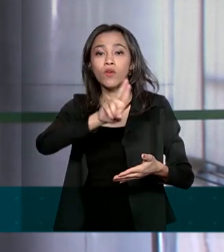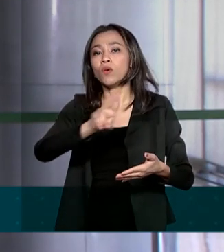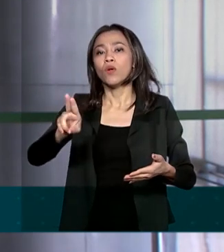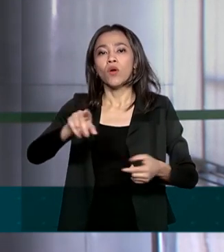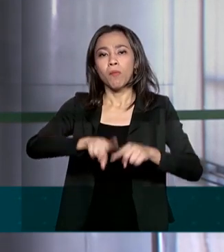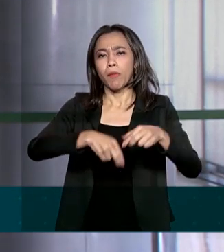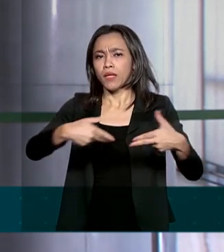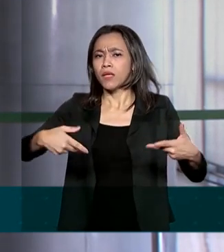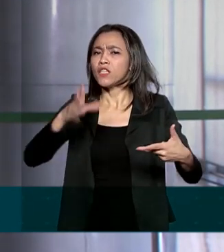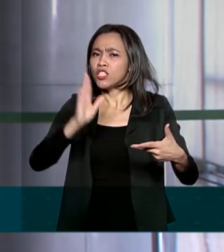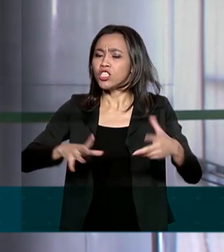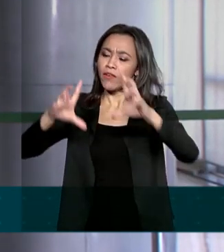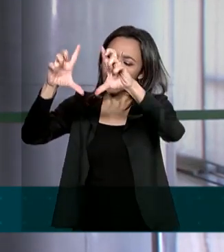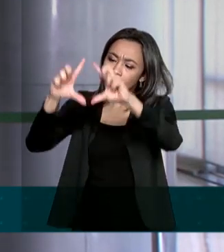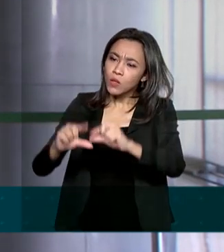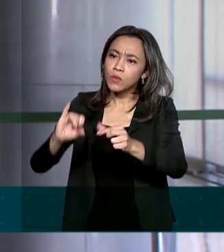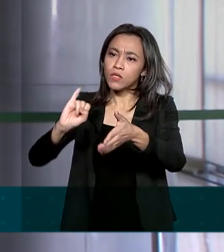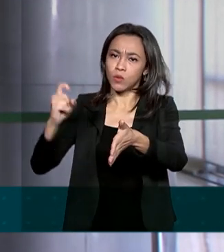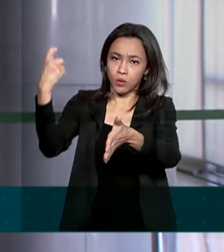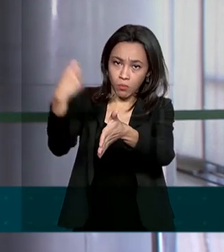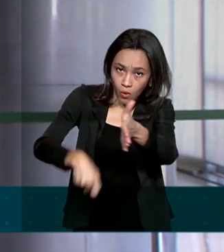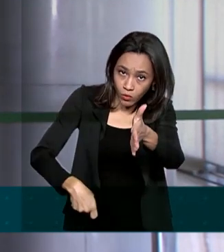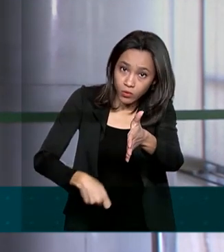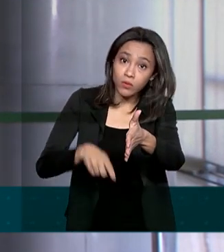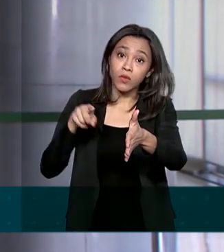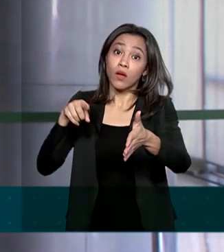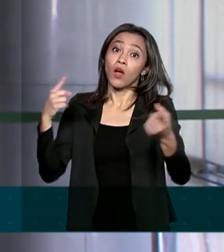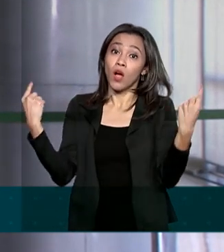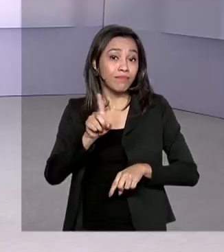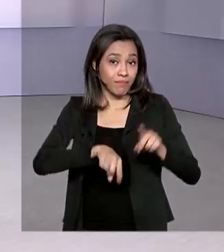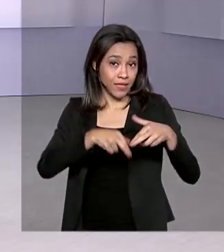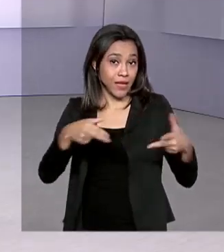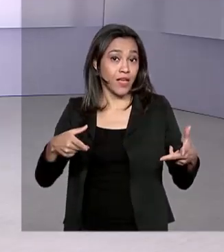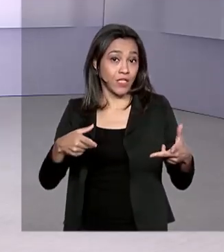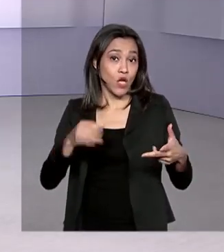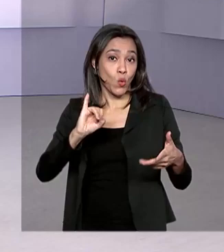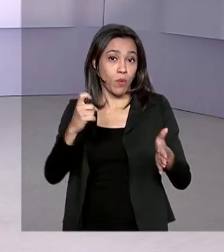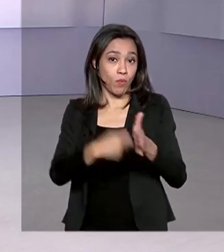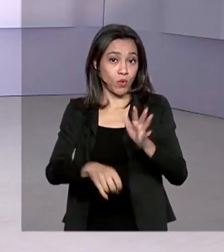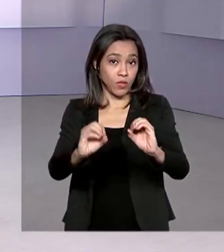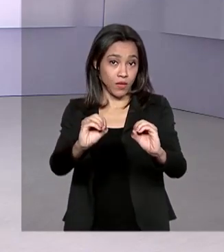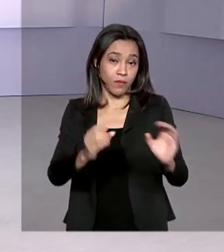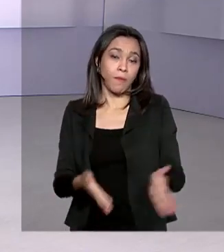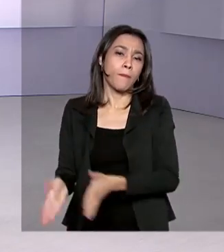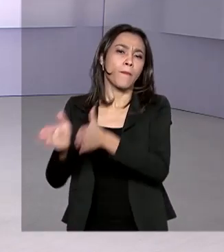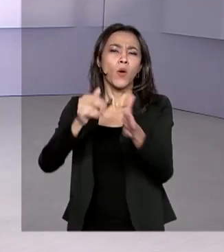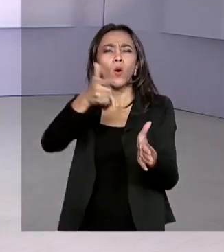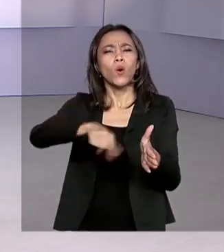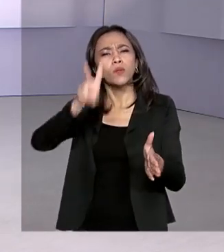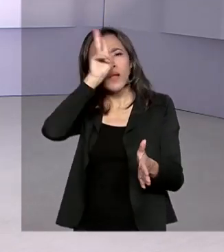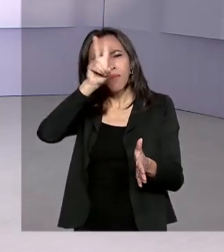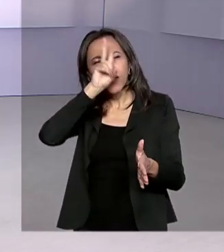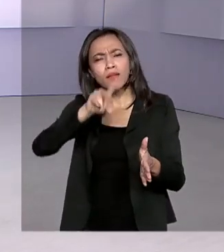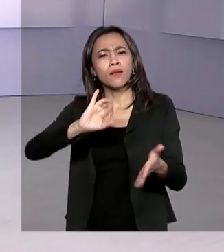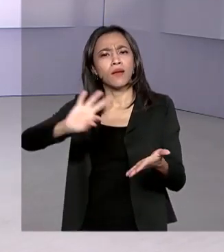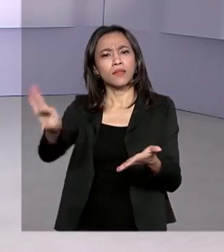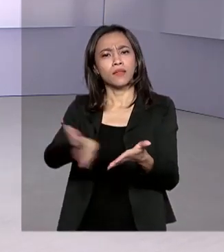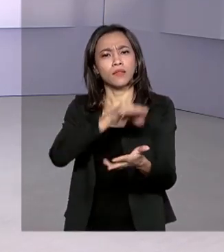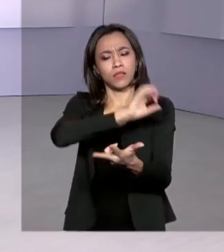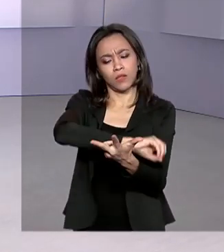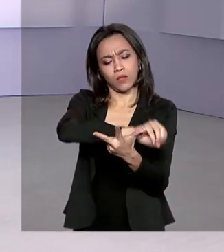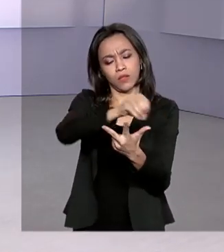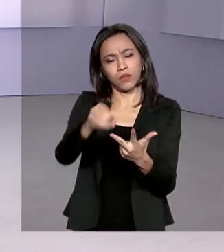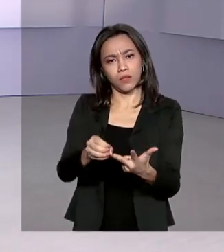importação reduzida a zero para o combate à pandemia. Agora um lembrete. As inscrições para o Exame Nacional do Ensino